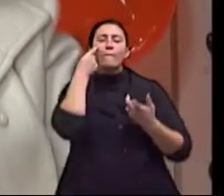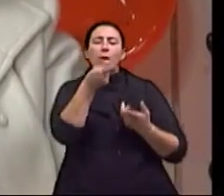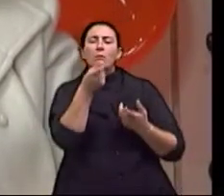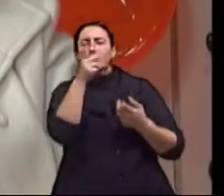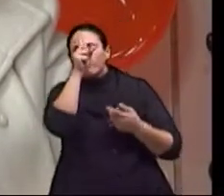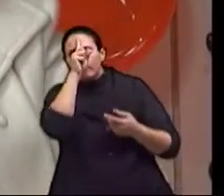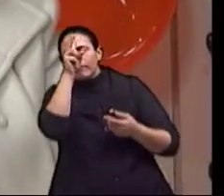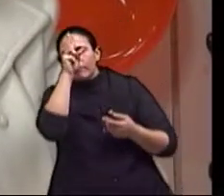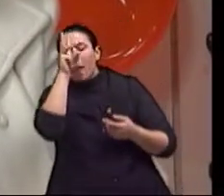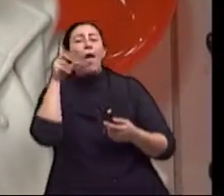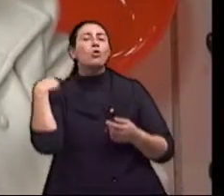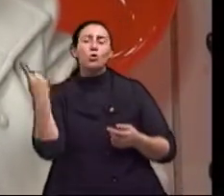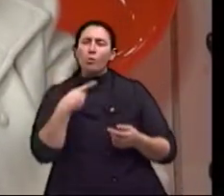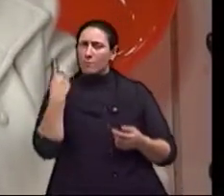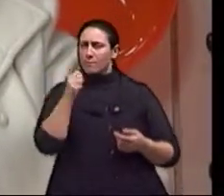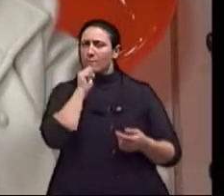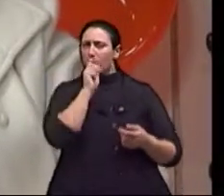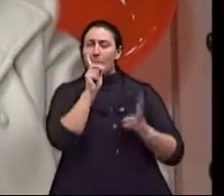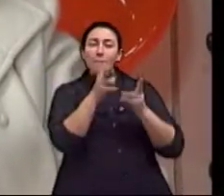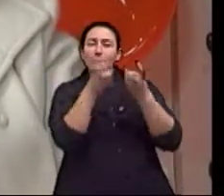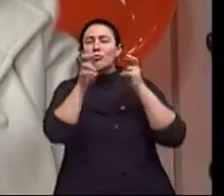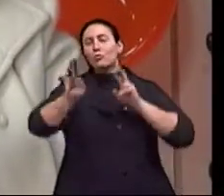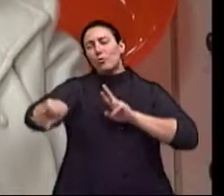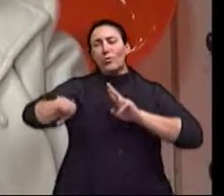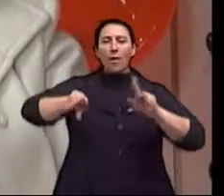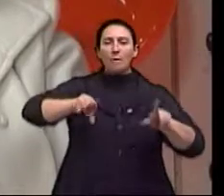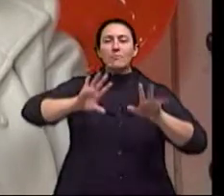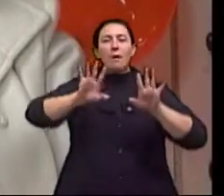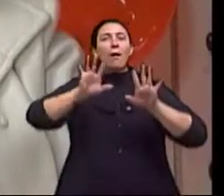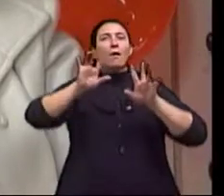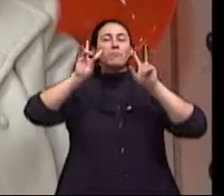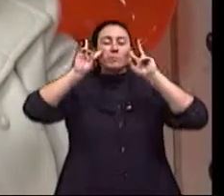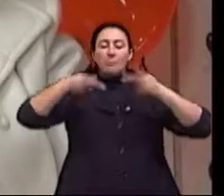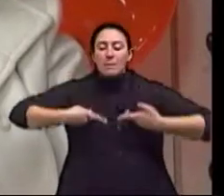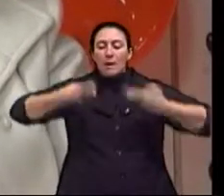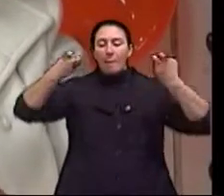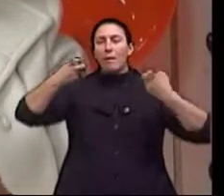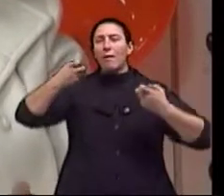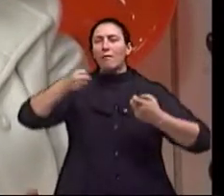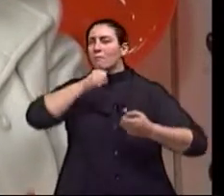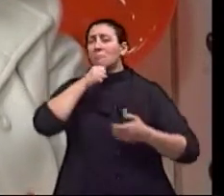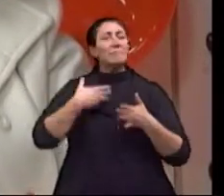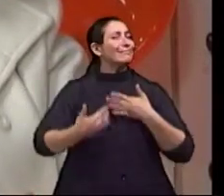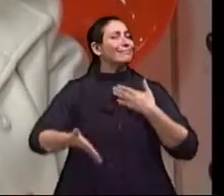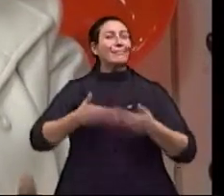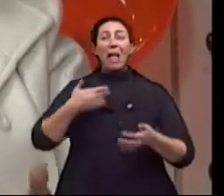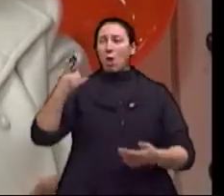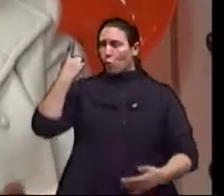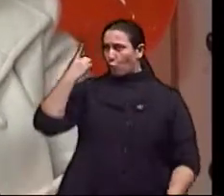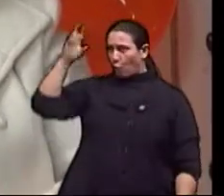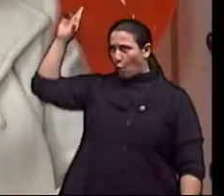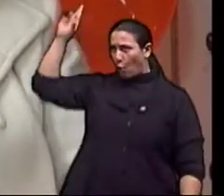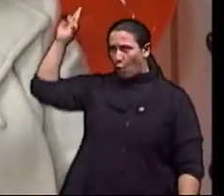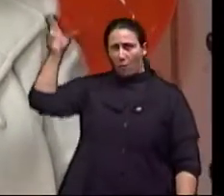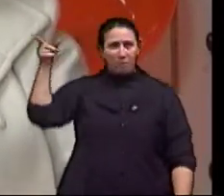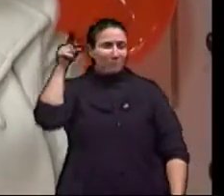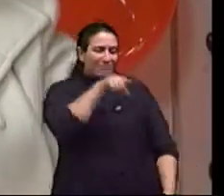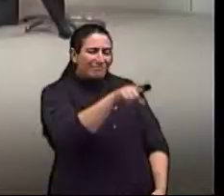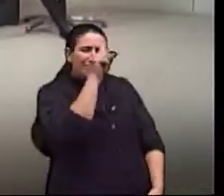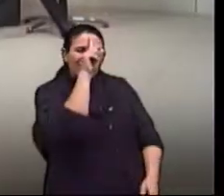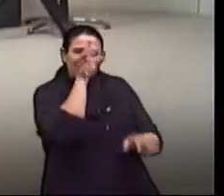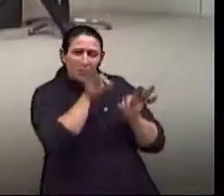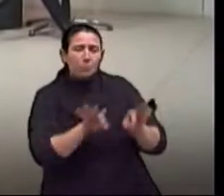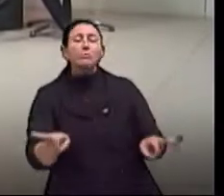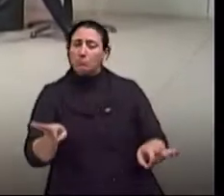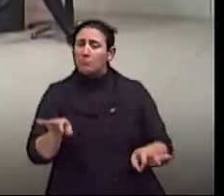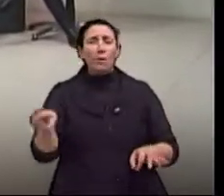percebemos diferenças em relação à percepção do envelhecimento. Não importa o nível de escolaridade, a maneira como o homem percebe o